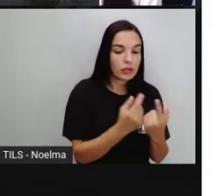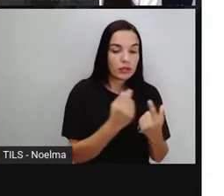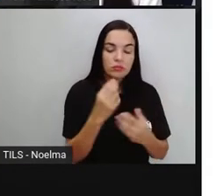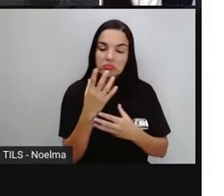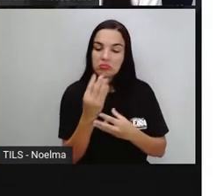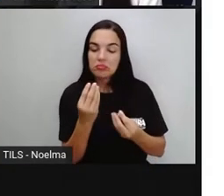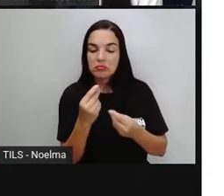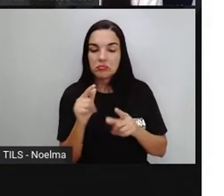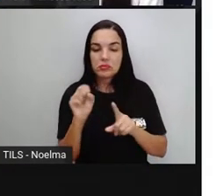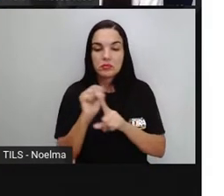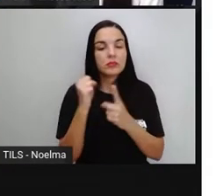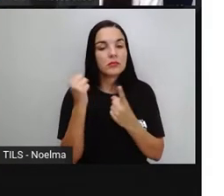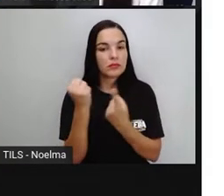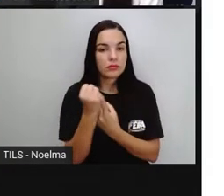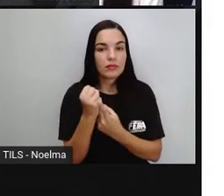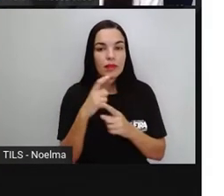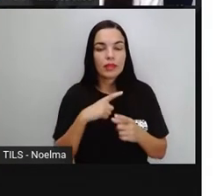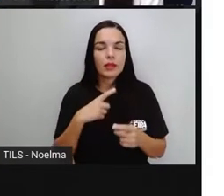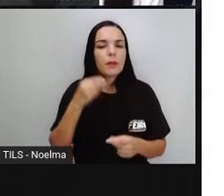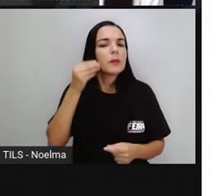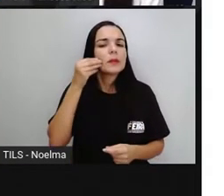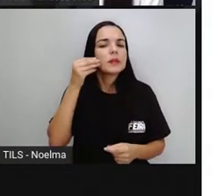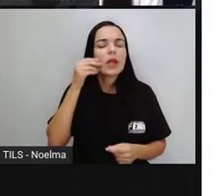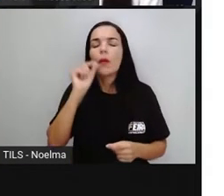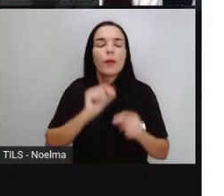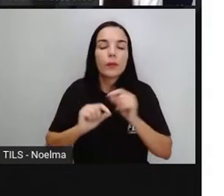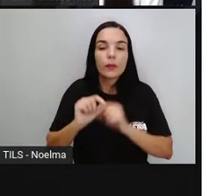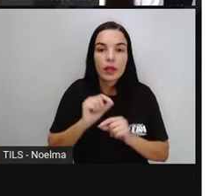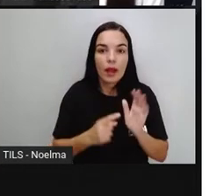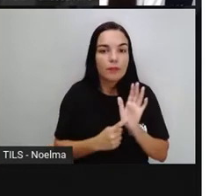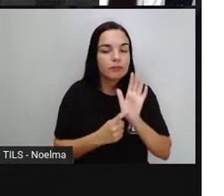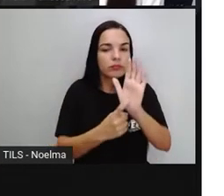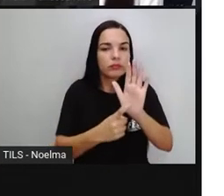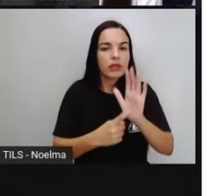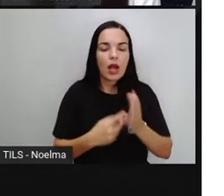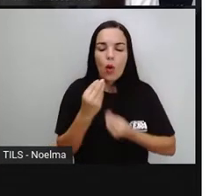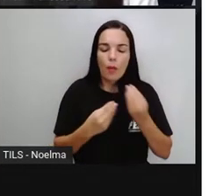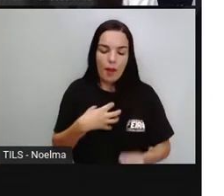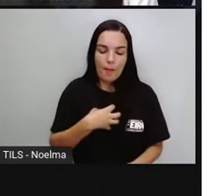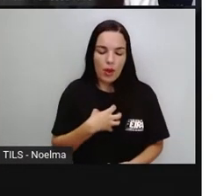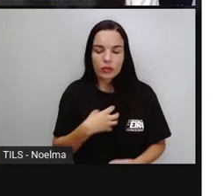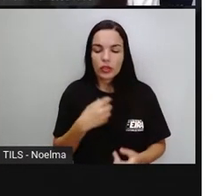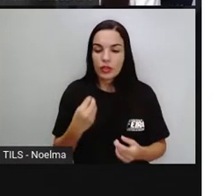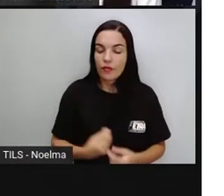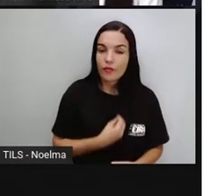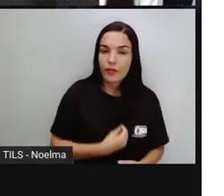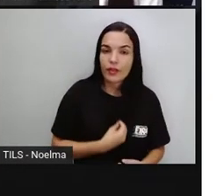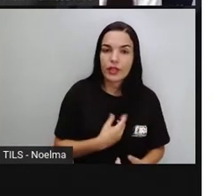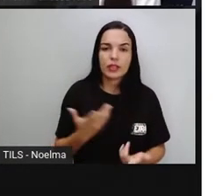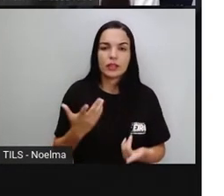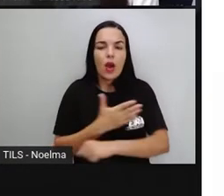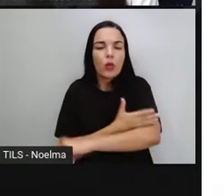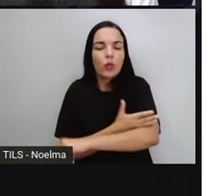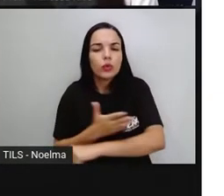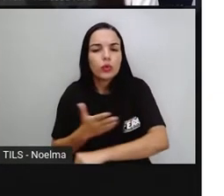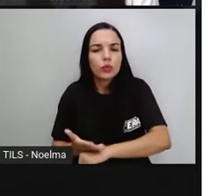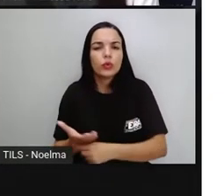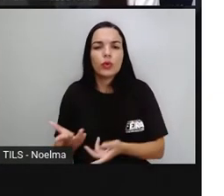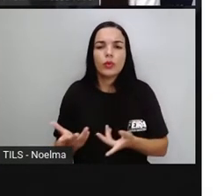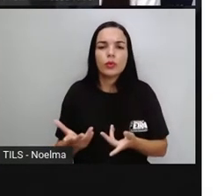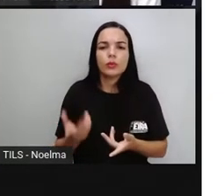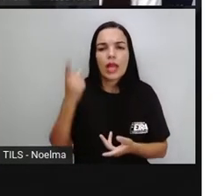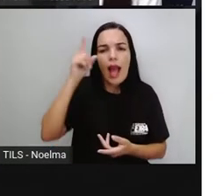grupos sociais. Então, eles vão mostrar os modos de vida, vão mostrar ali os costumes, os